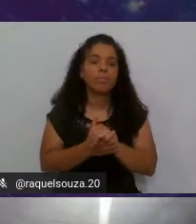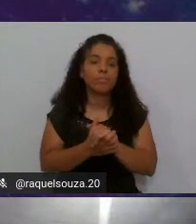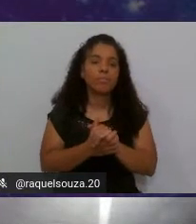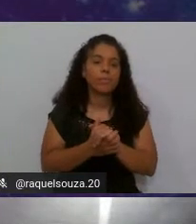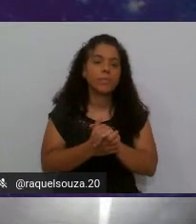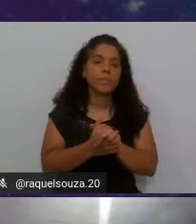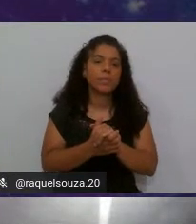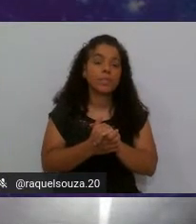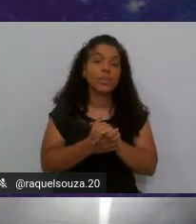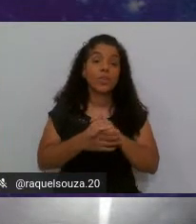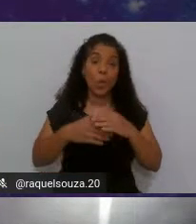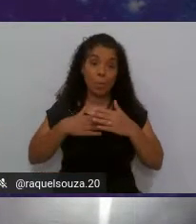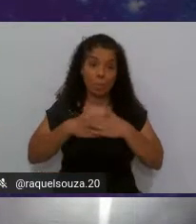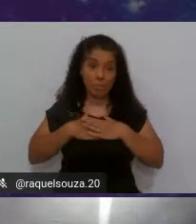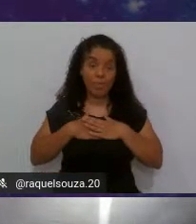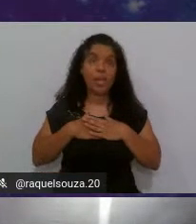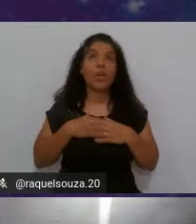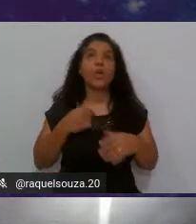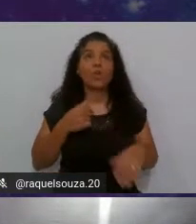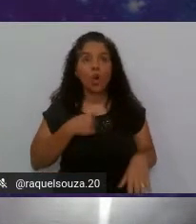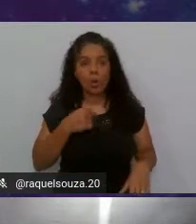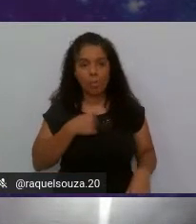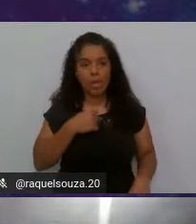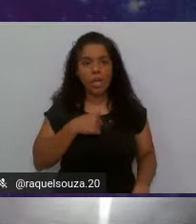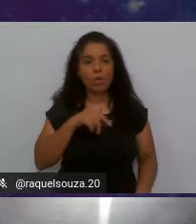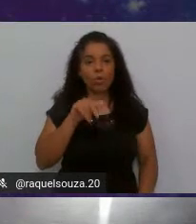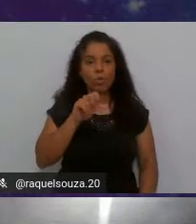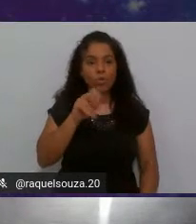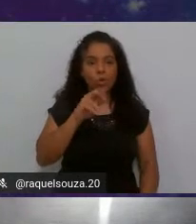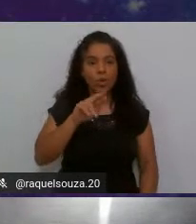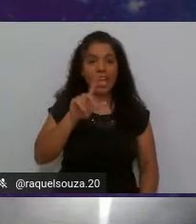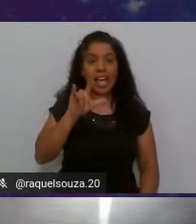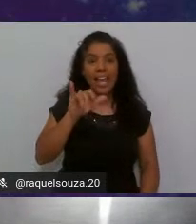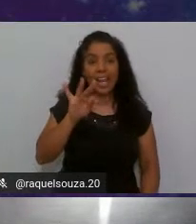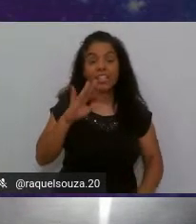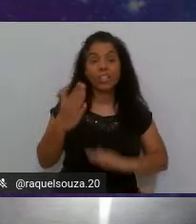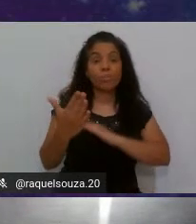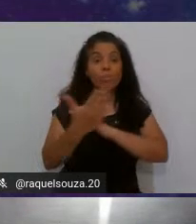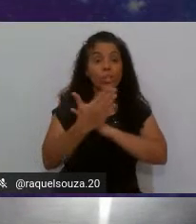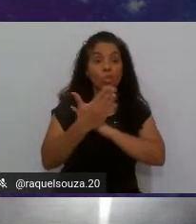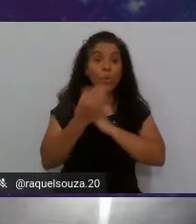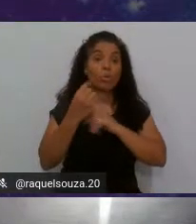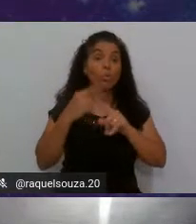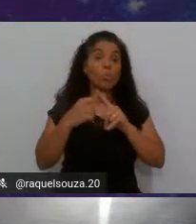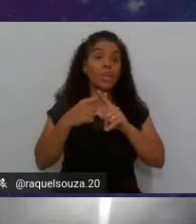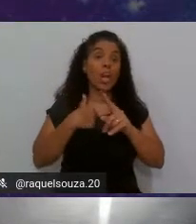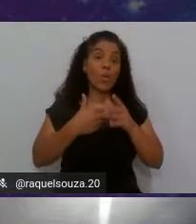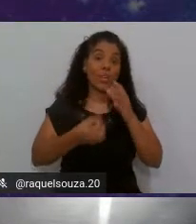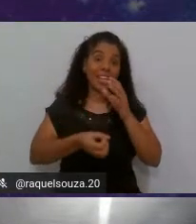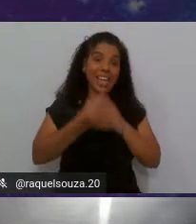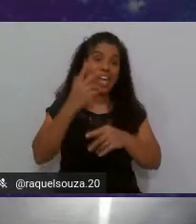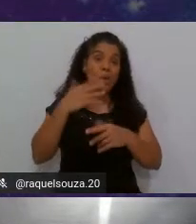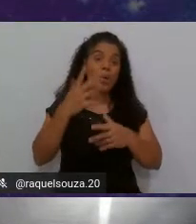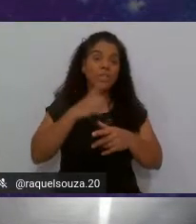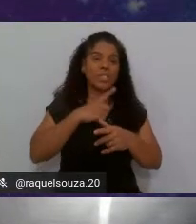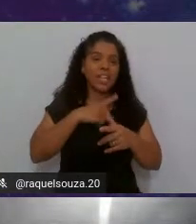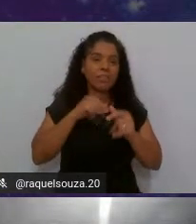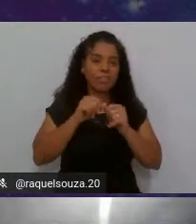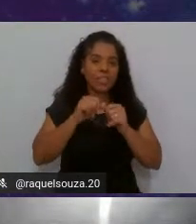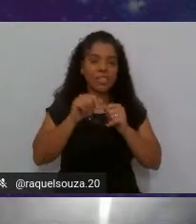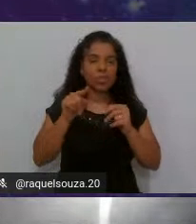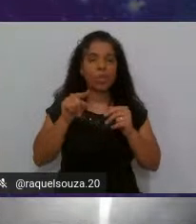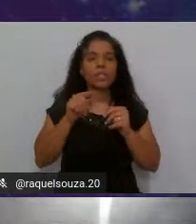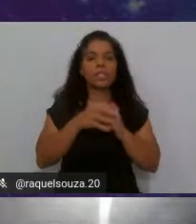comigo o SornarLint ele me ajudou muito porque eu criei quando quando eu estava fazendo esse